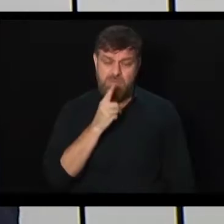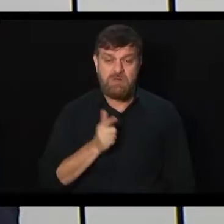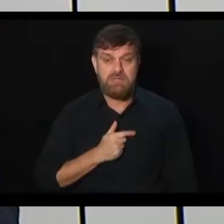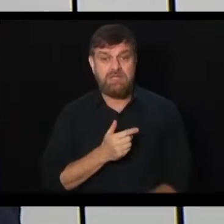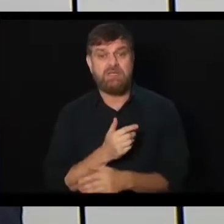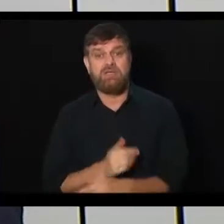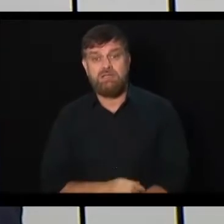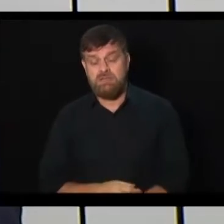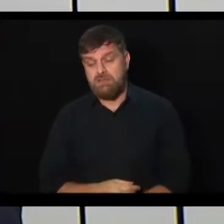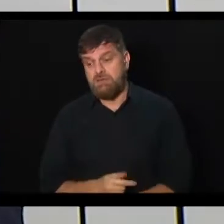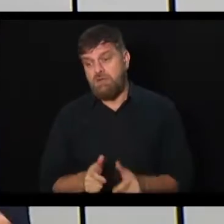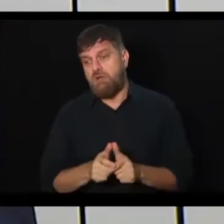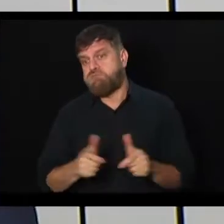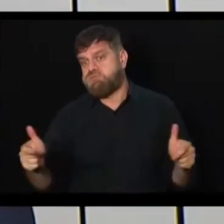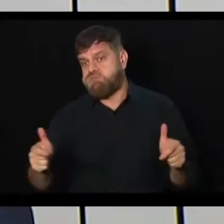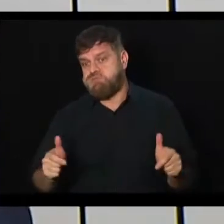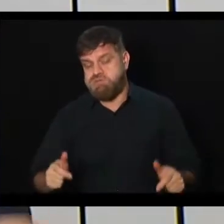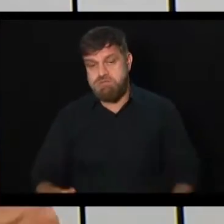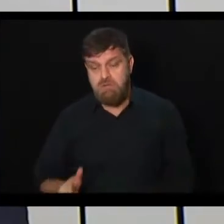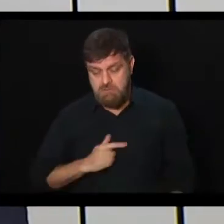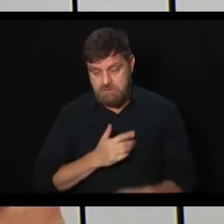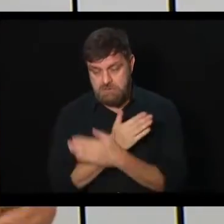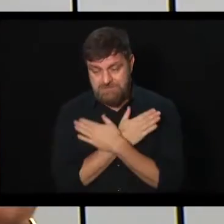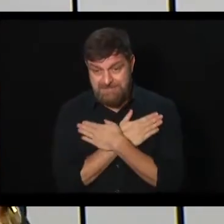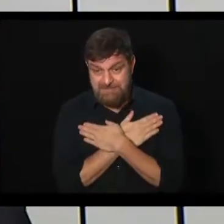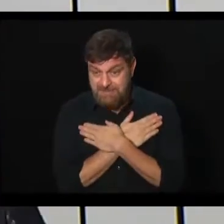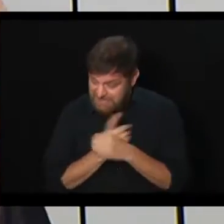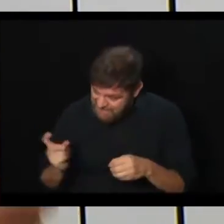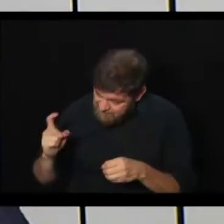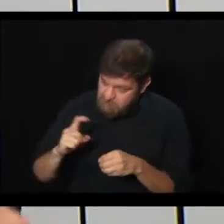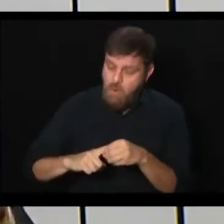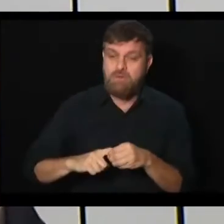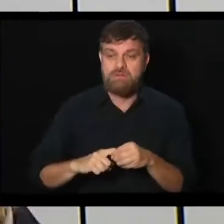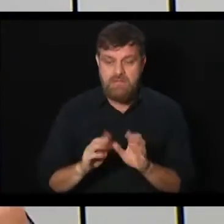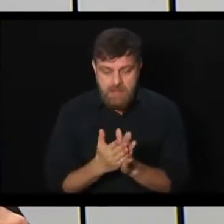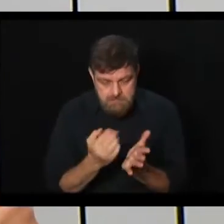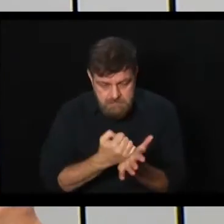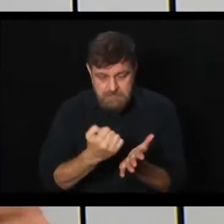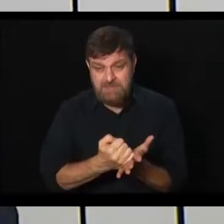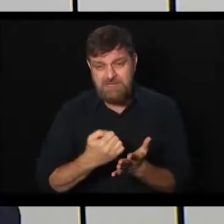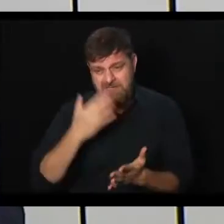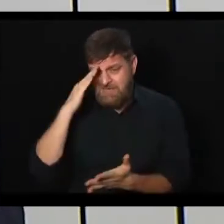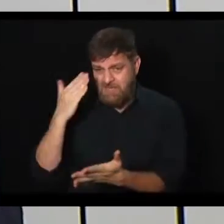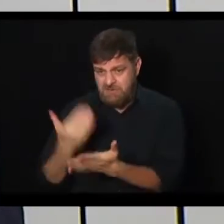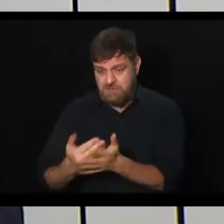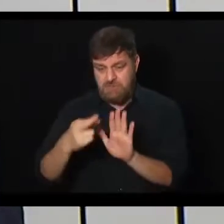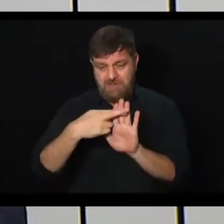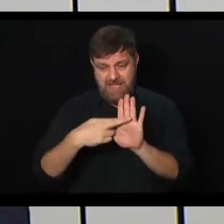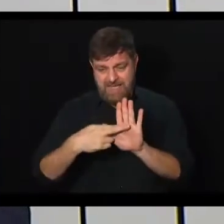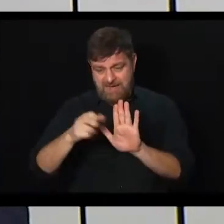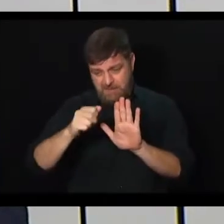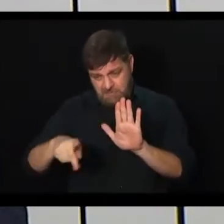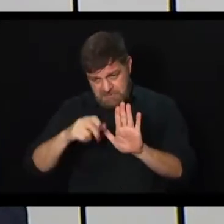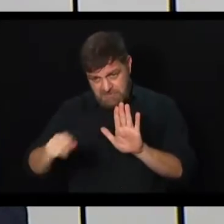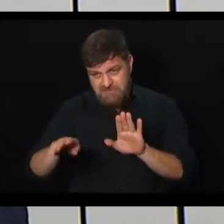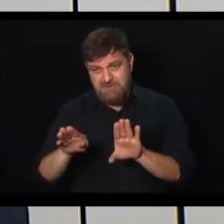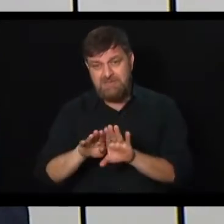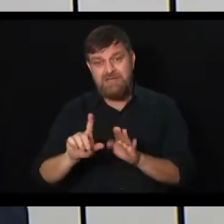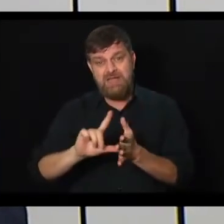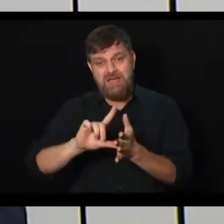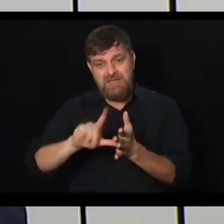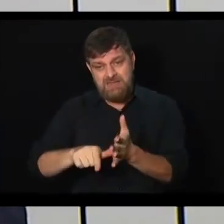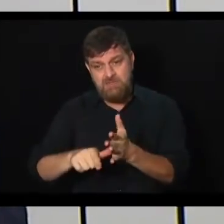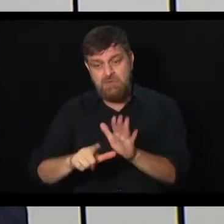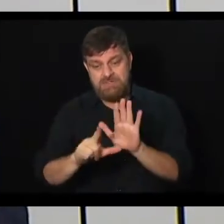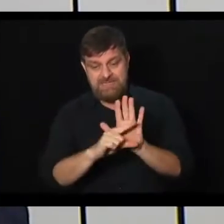deixados, mas já é uma retomada. E cremos que com a reforma da Previdência, logo depois deve vir a PEC